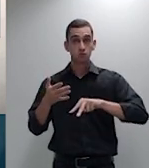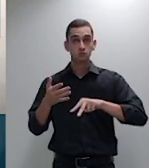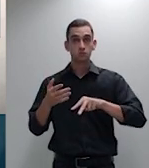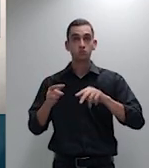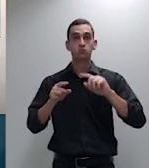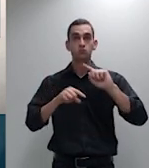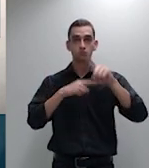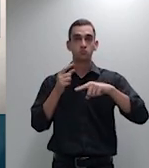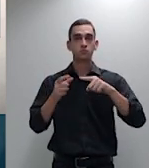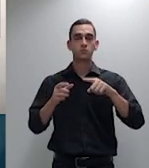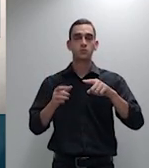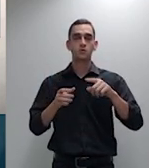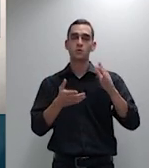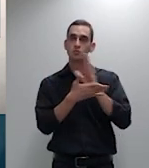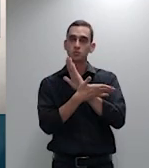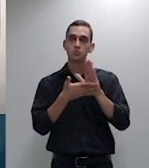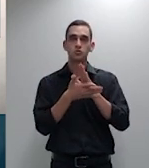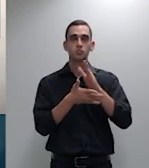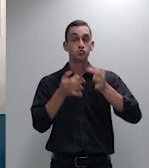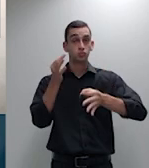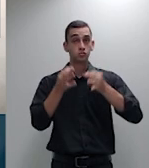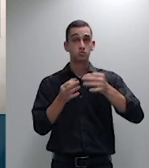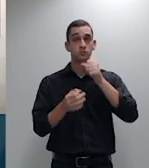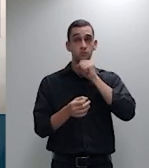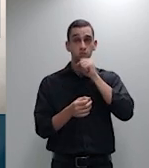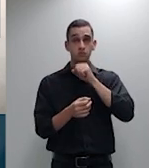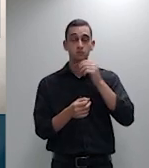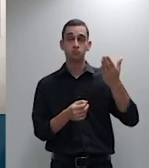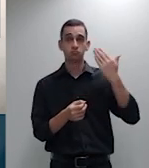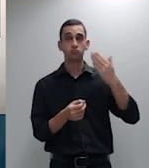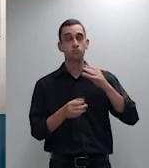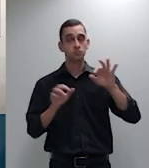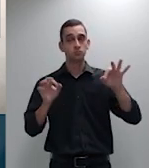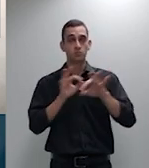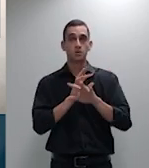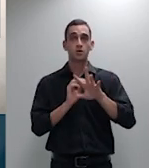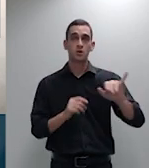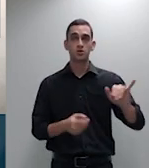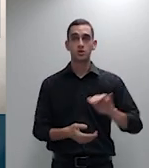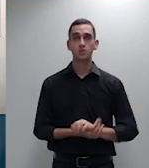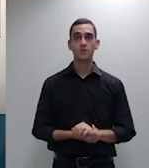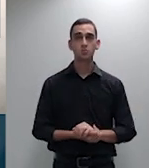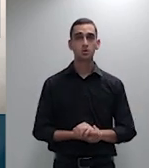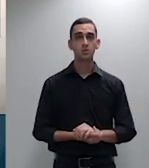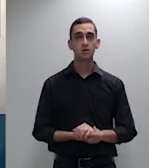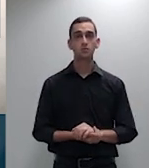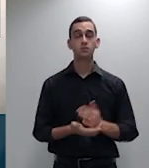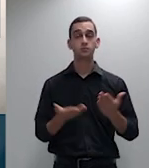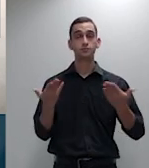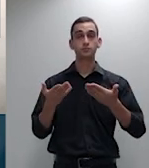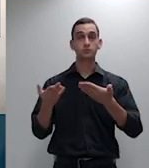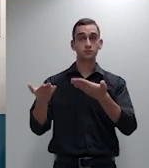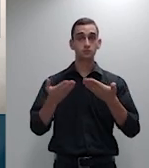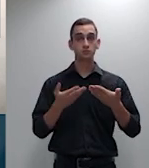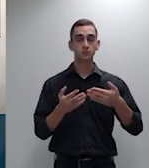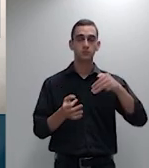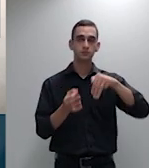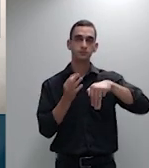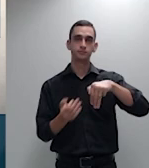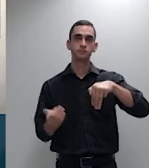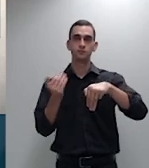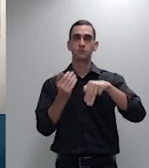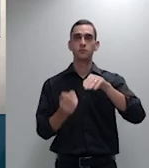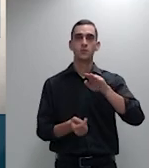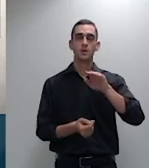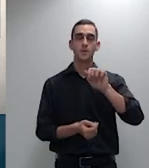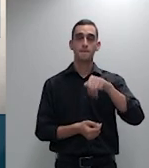antigos. Então, eu chamo a julgamento, ministro Belize, o recurso especial, 1